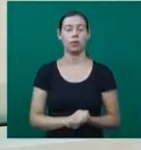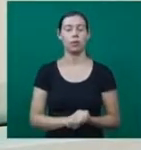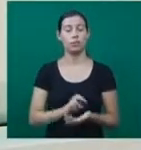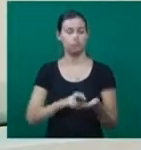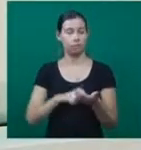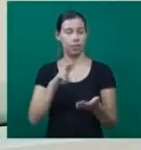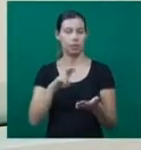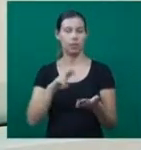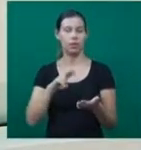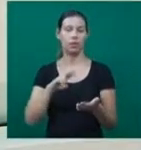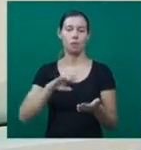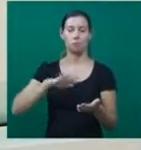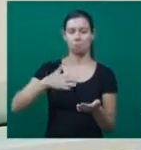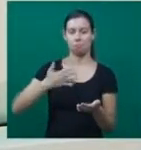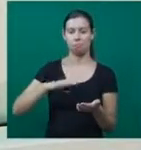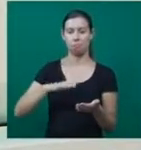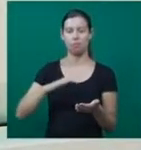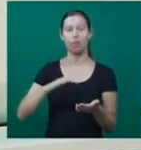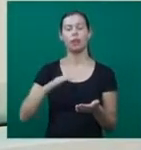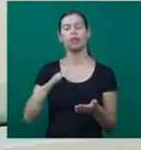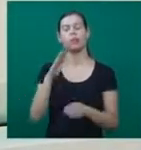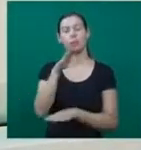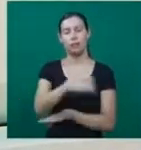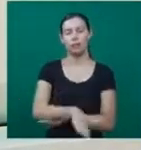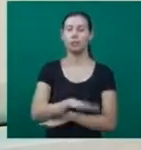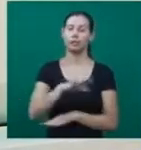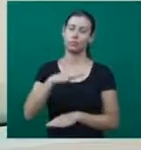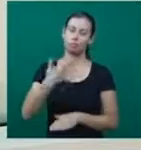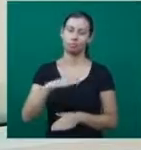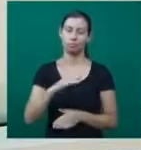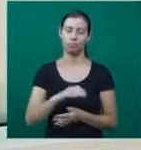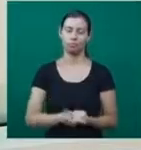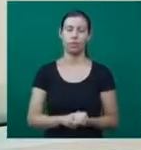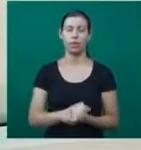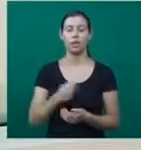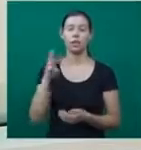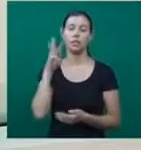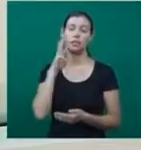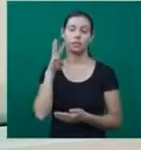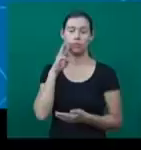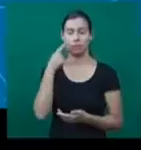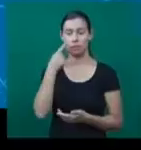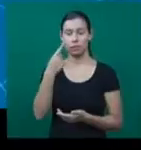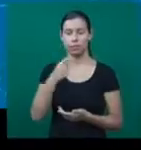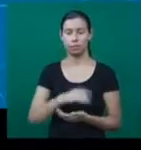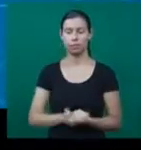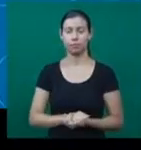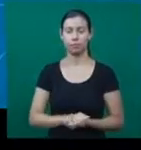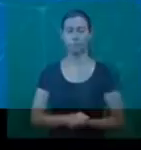manhã e fim da tarde. Como fica a previsão para esta terça-feira, você confere agora no Mapa.